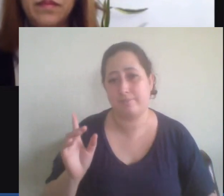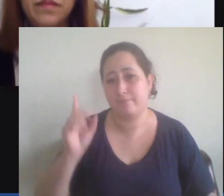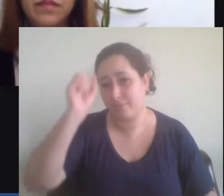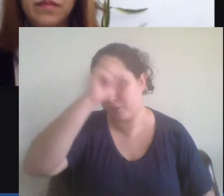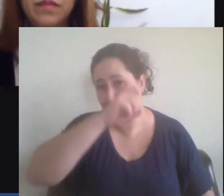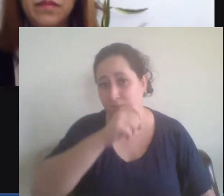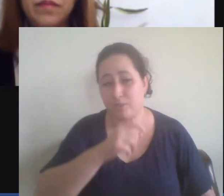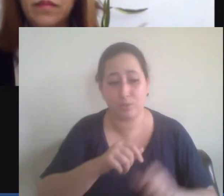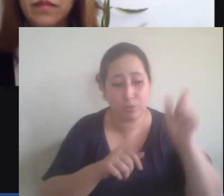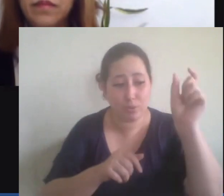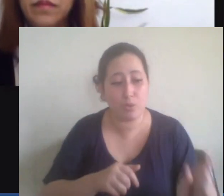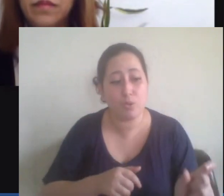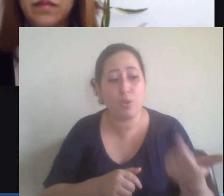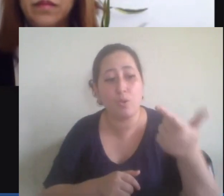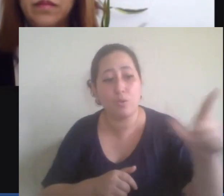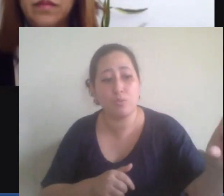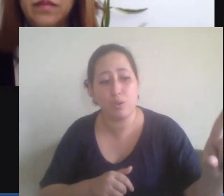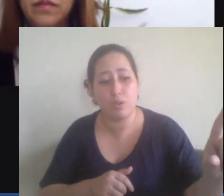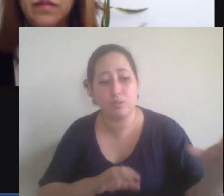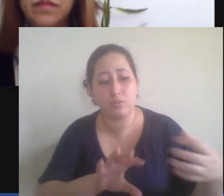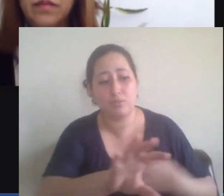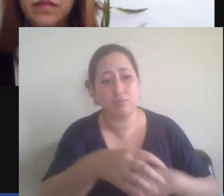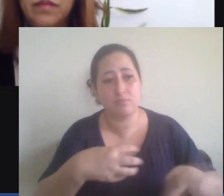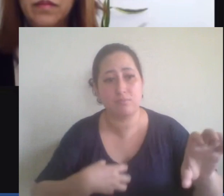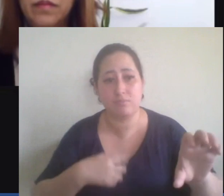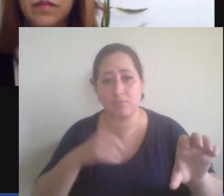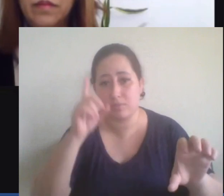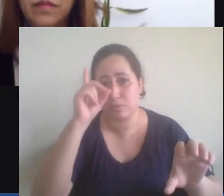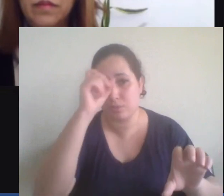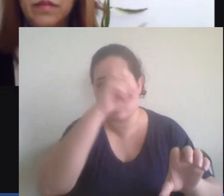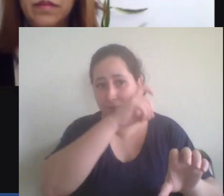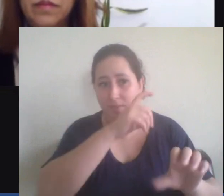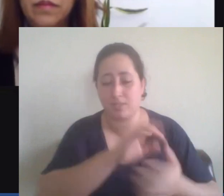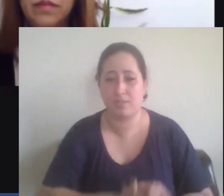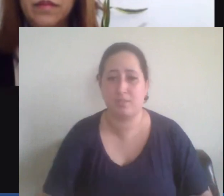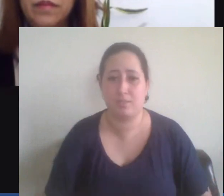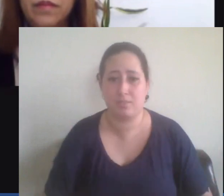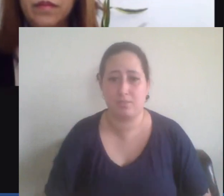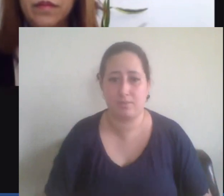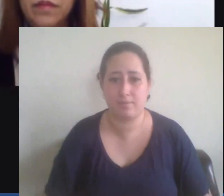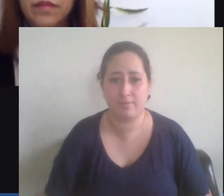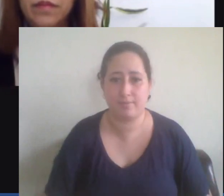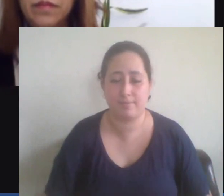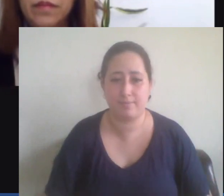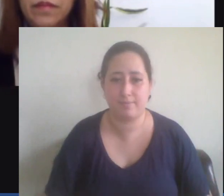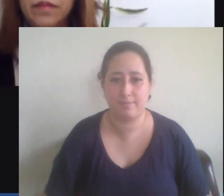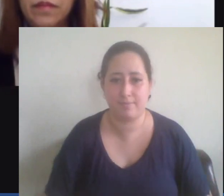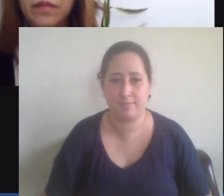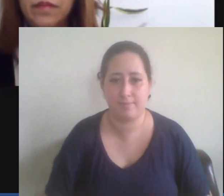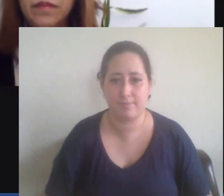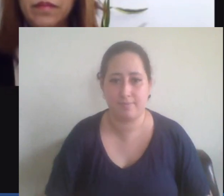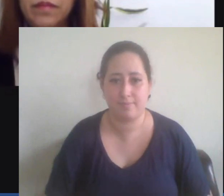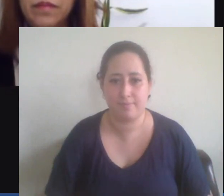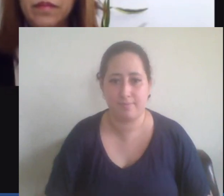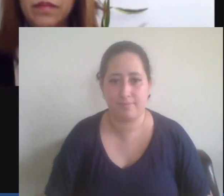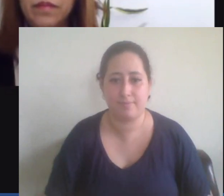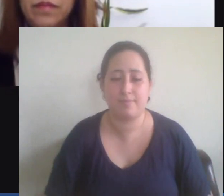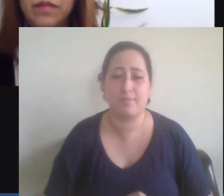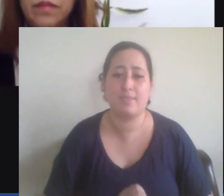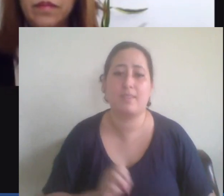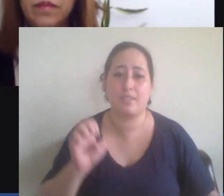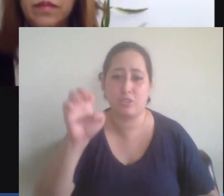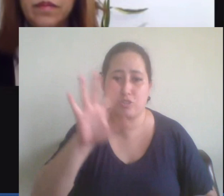então tudo isso que nós alencamos ele ainda faz parte de uma maneira geral